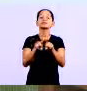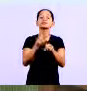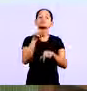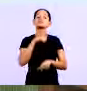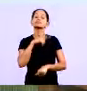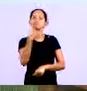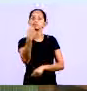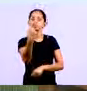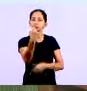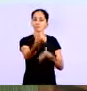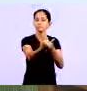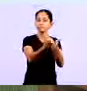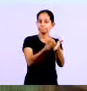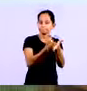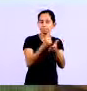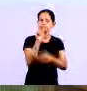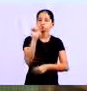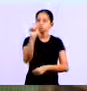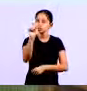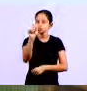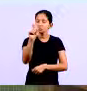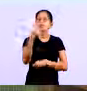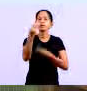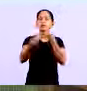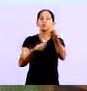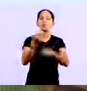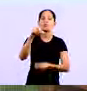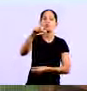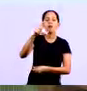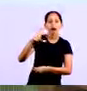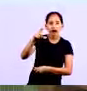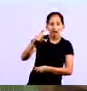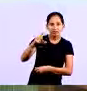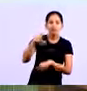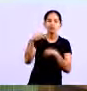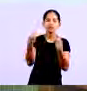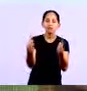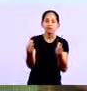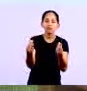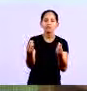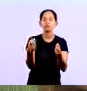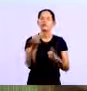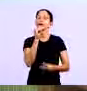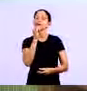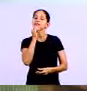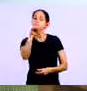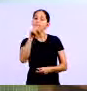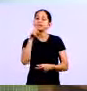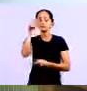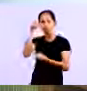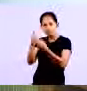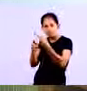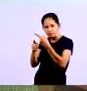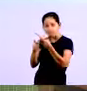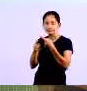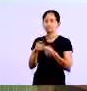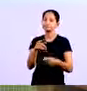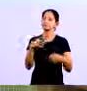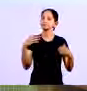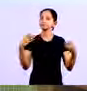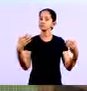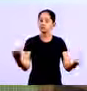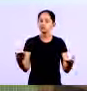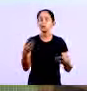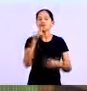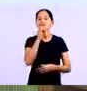nosso Que estava questionando a respeito da questão do cartão Ah, mas comprou com cartão, cancela Gente, se você tem